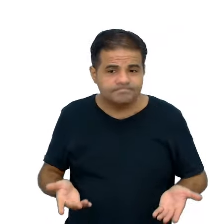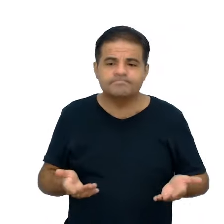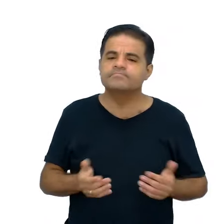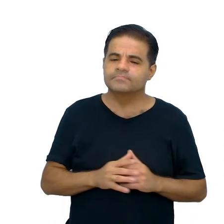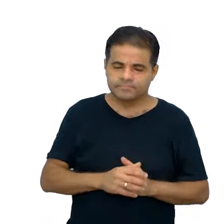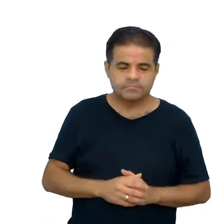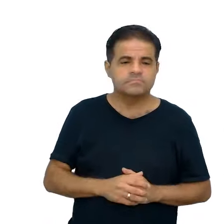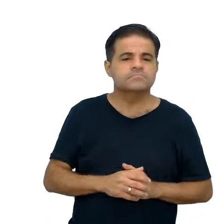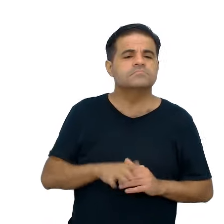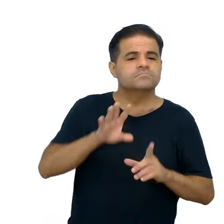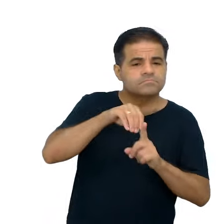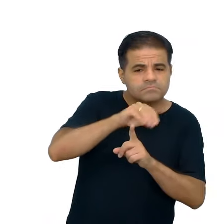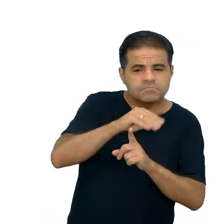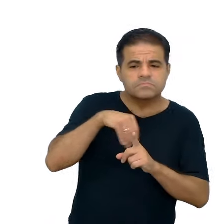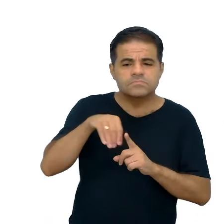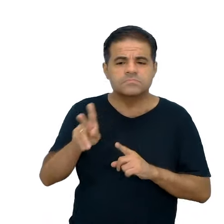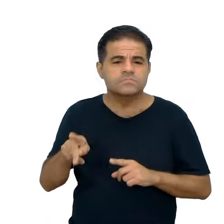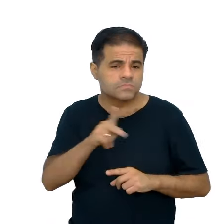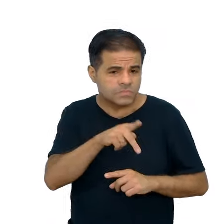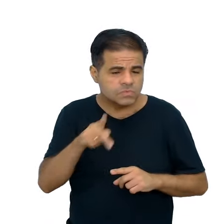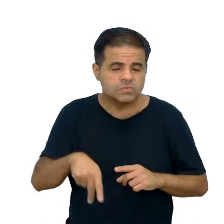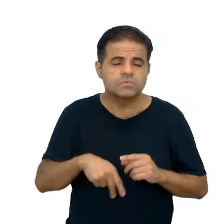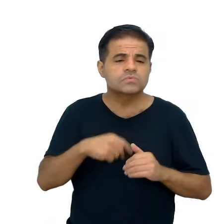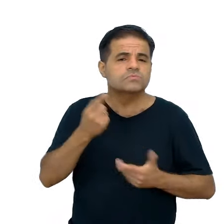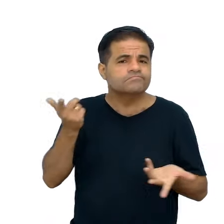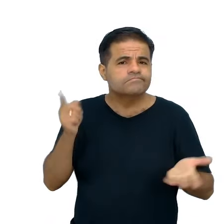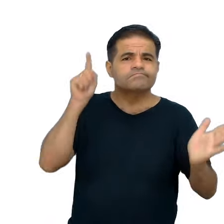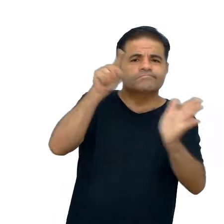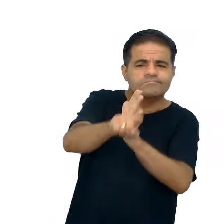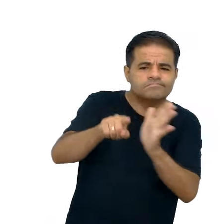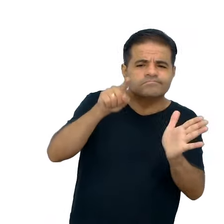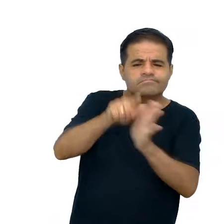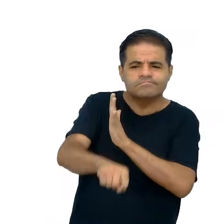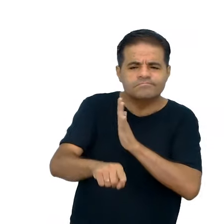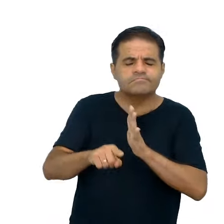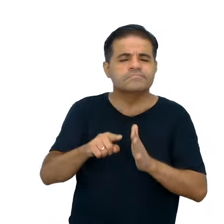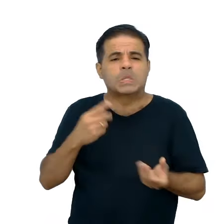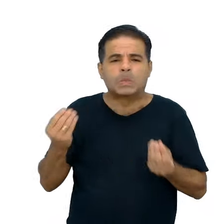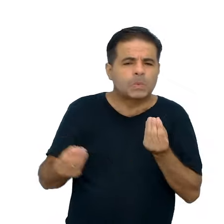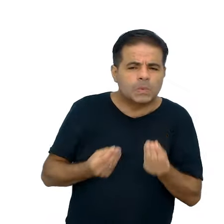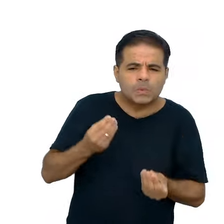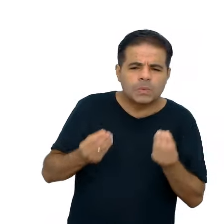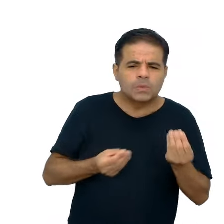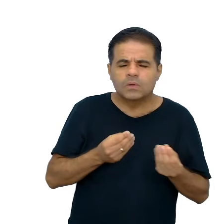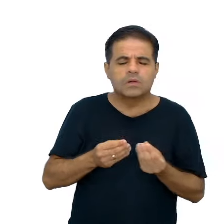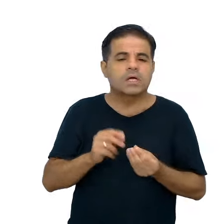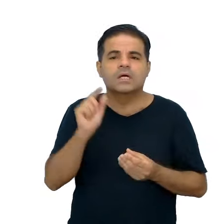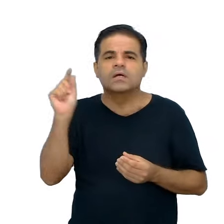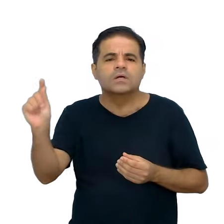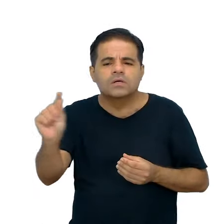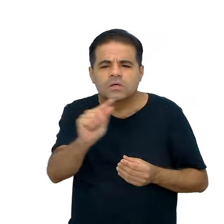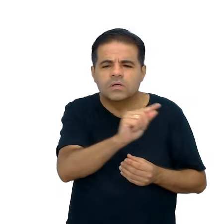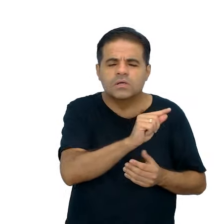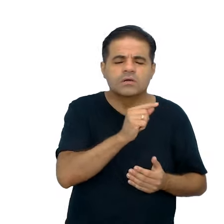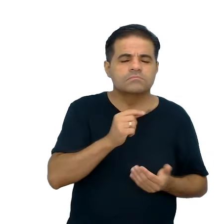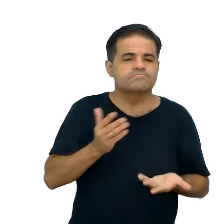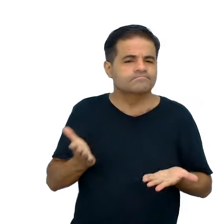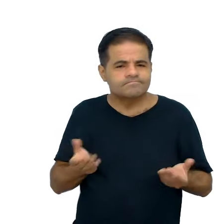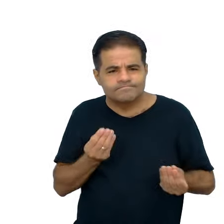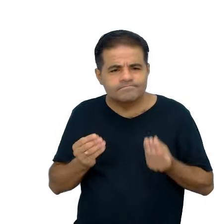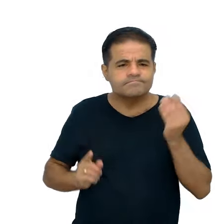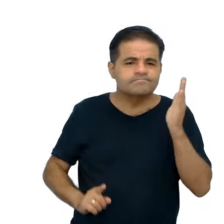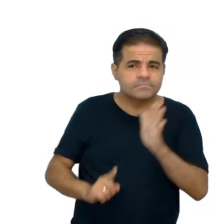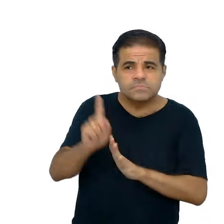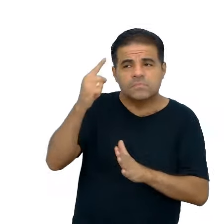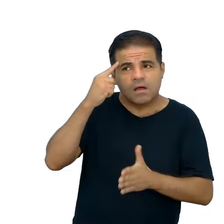mediado pelo professor, que faz aquelas perguntas problematizadoras, ou então, que fazem algumas perguntas que